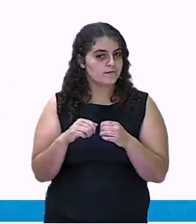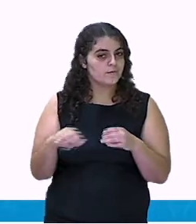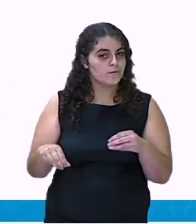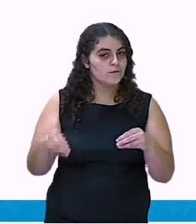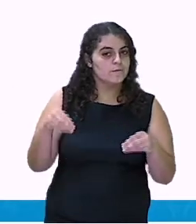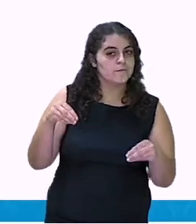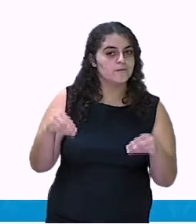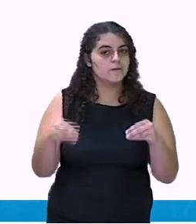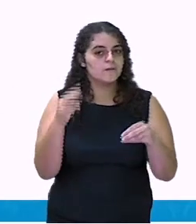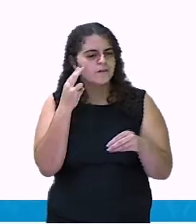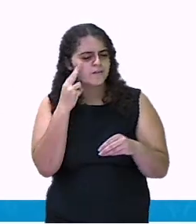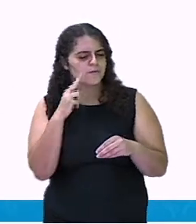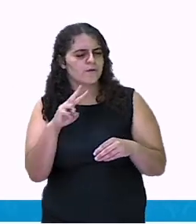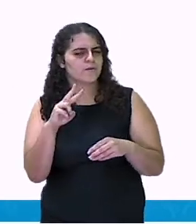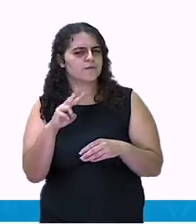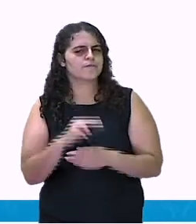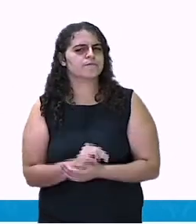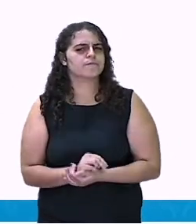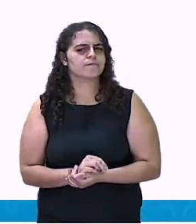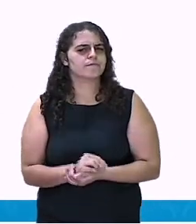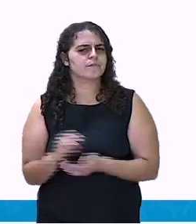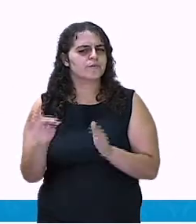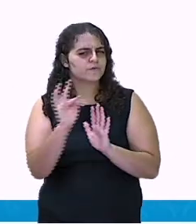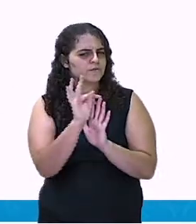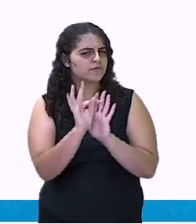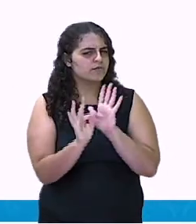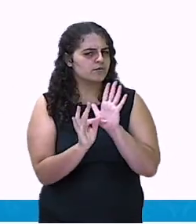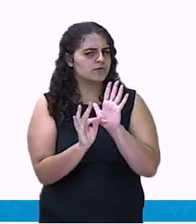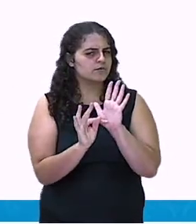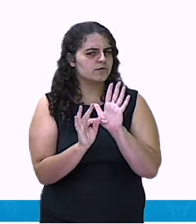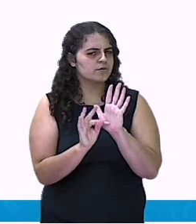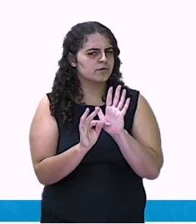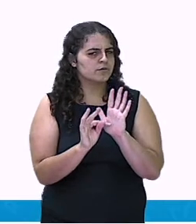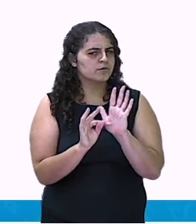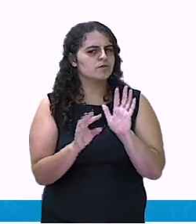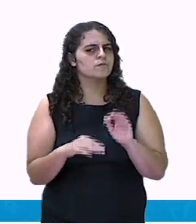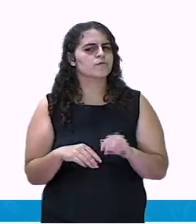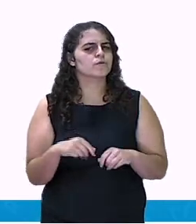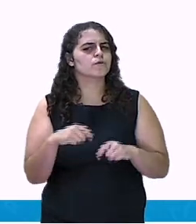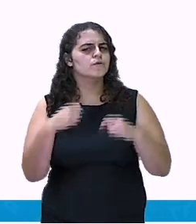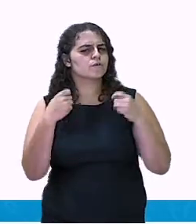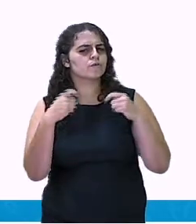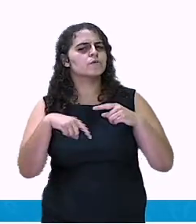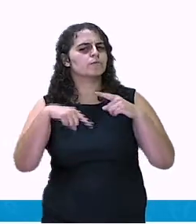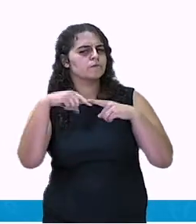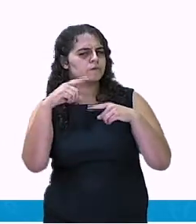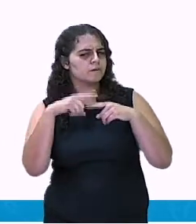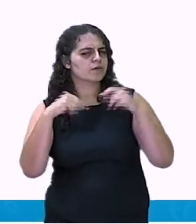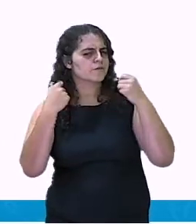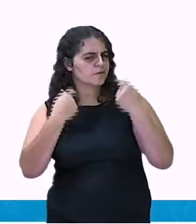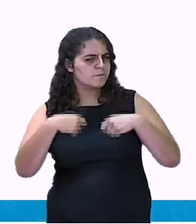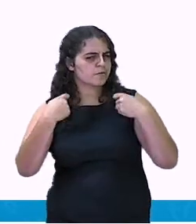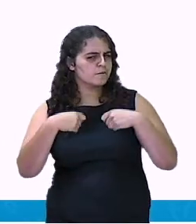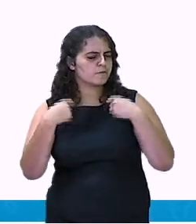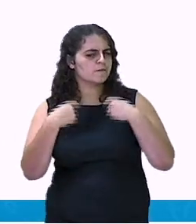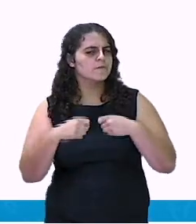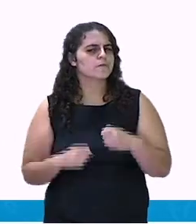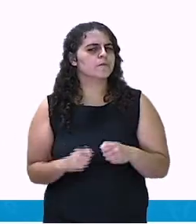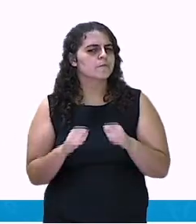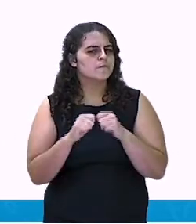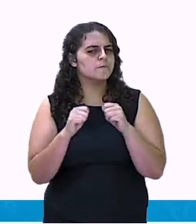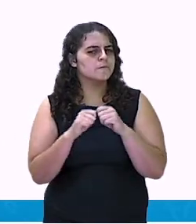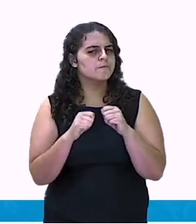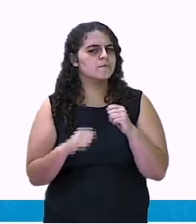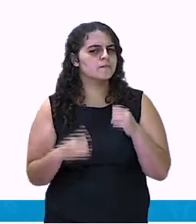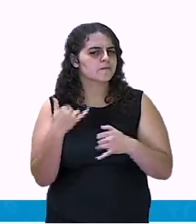mandou o texto que ele fez para nós. Ele mandou todos os materiais necessários para se construir